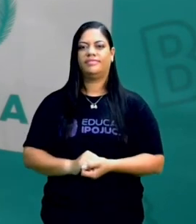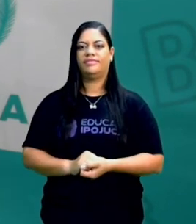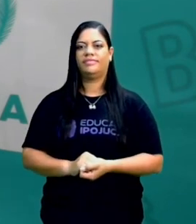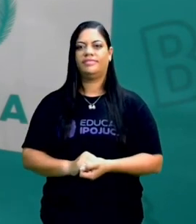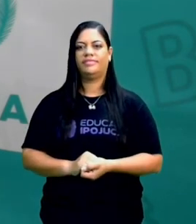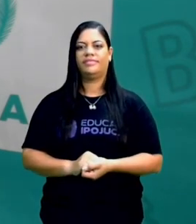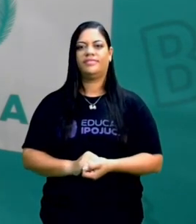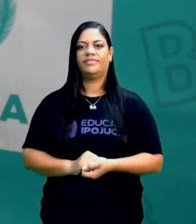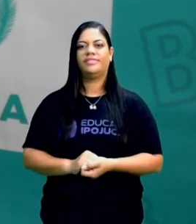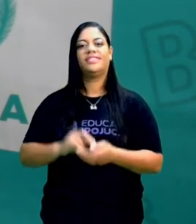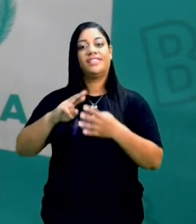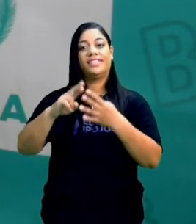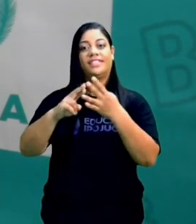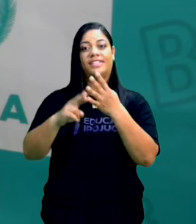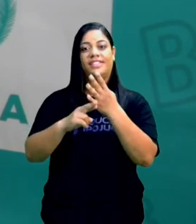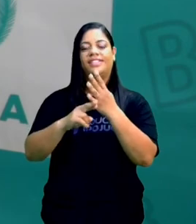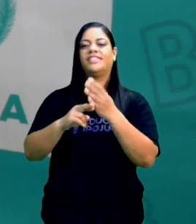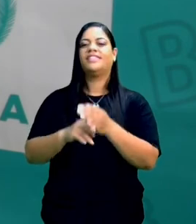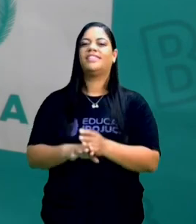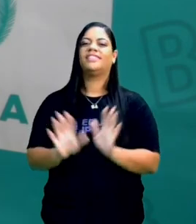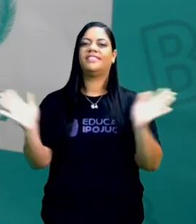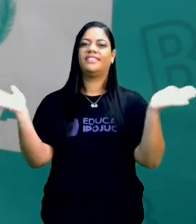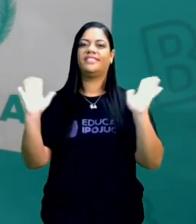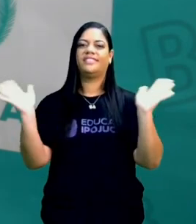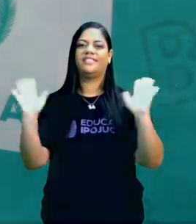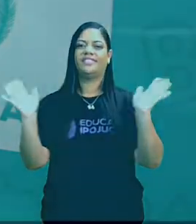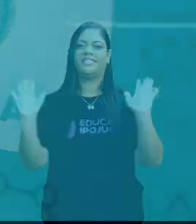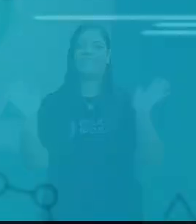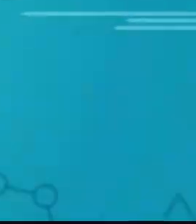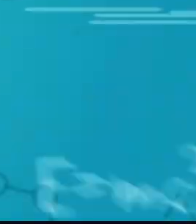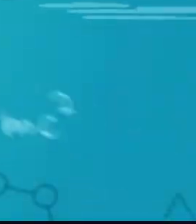E as rimas e boa leitura e até a próxima aula.